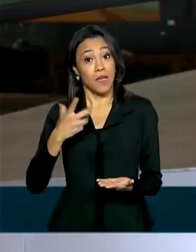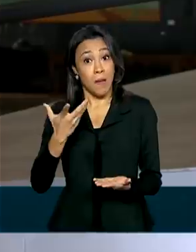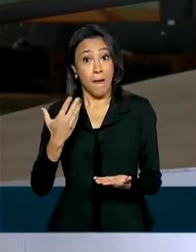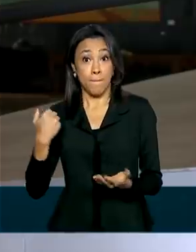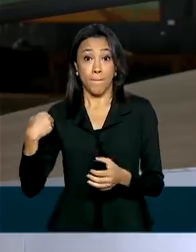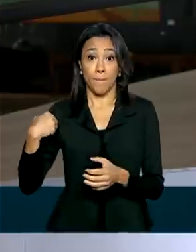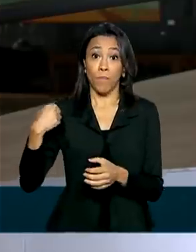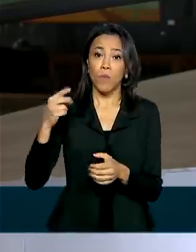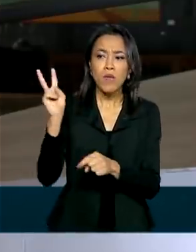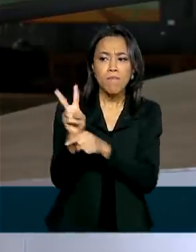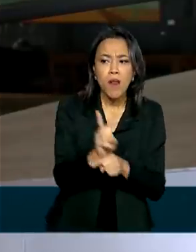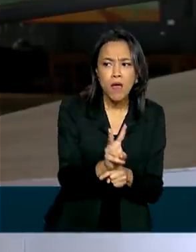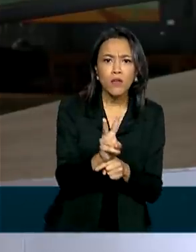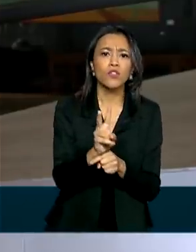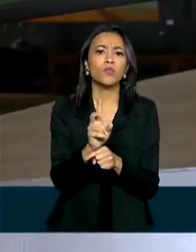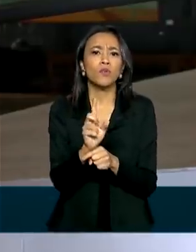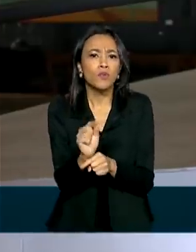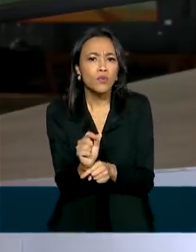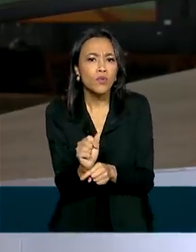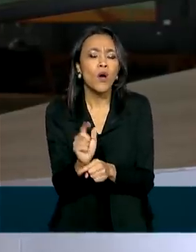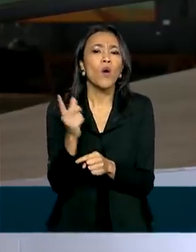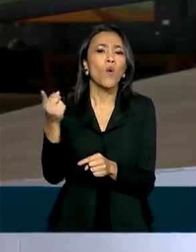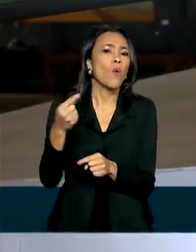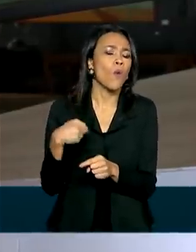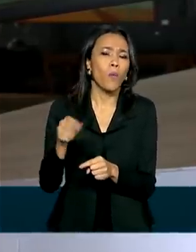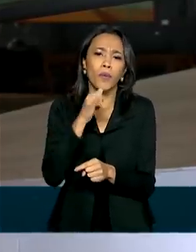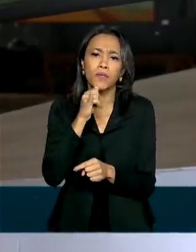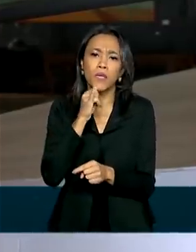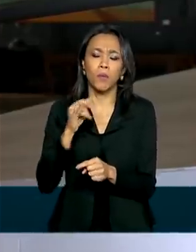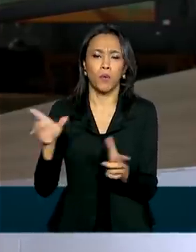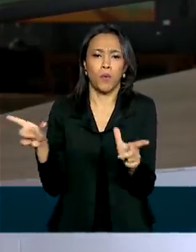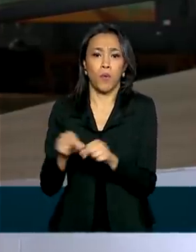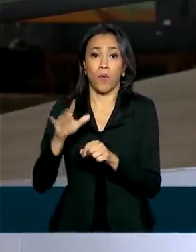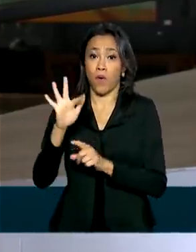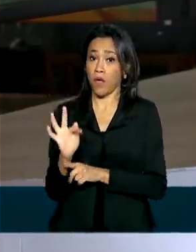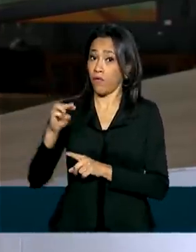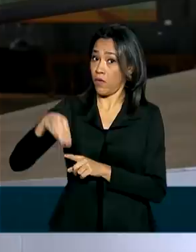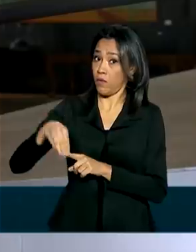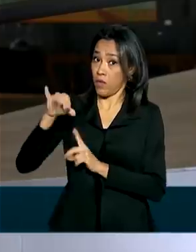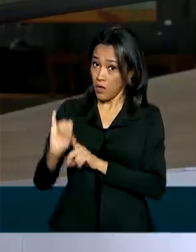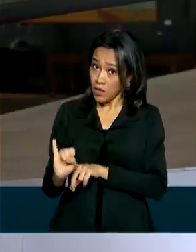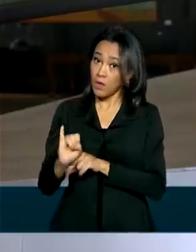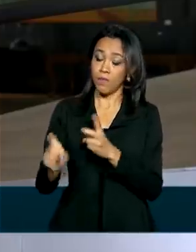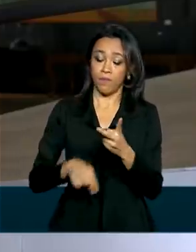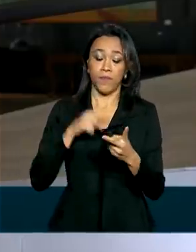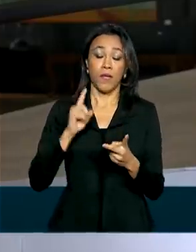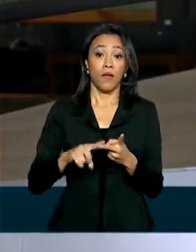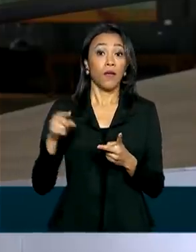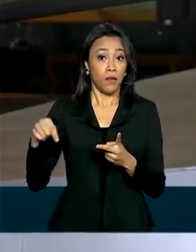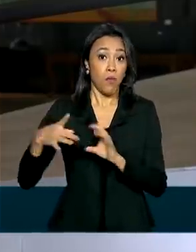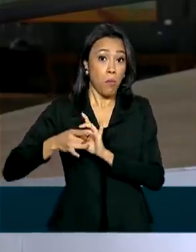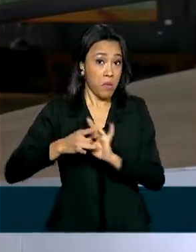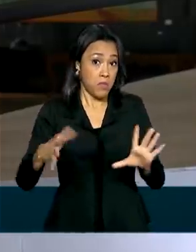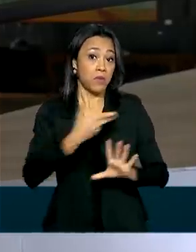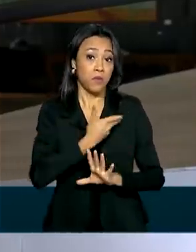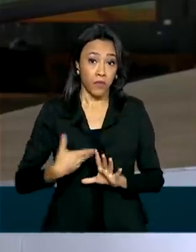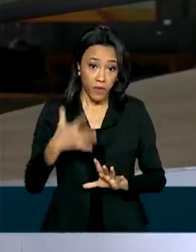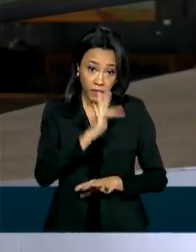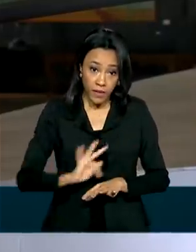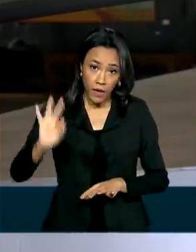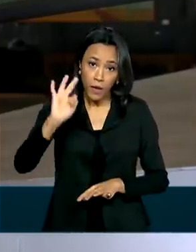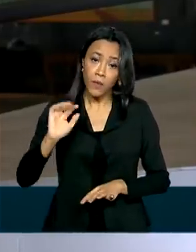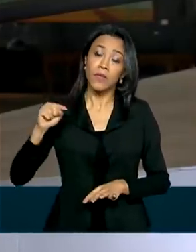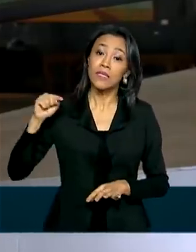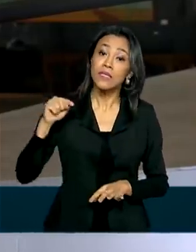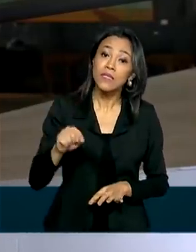pagamento de empréstimos com organismos internacionais, como o Banco Mundial, por exemplo, com o aval do governo federal. O que